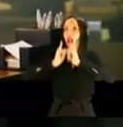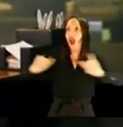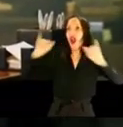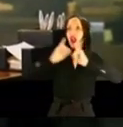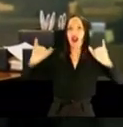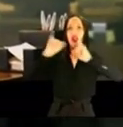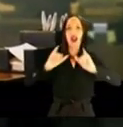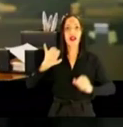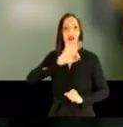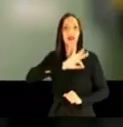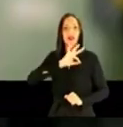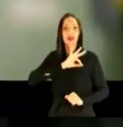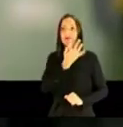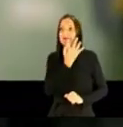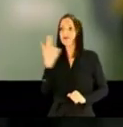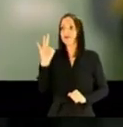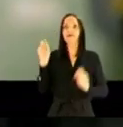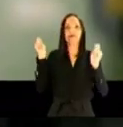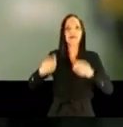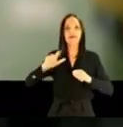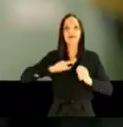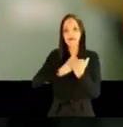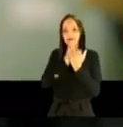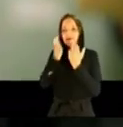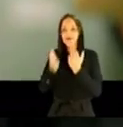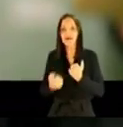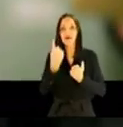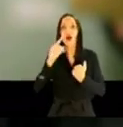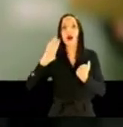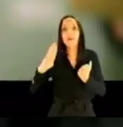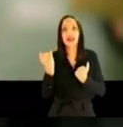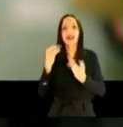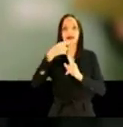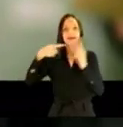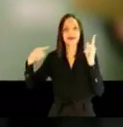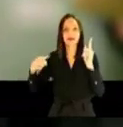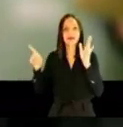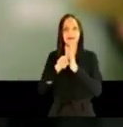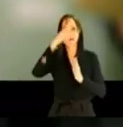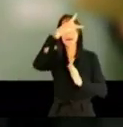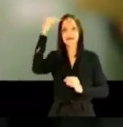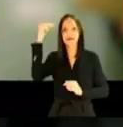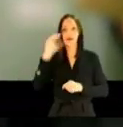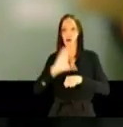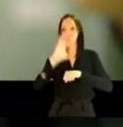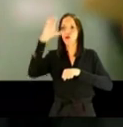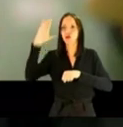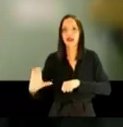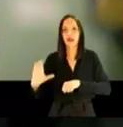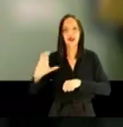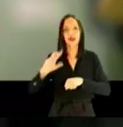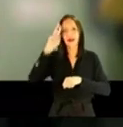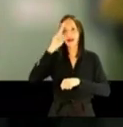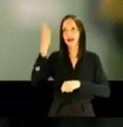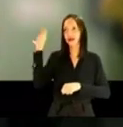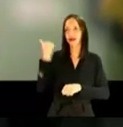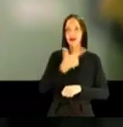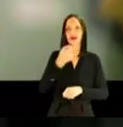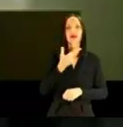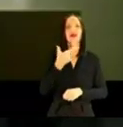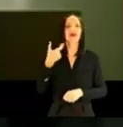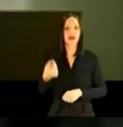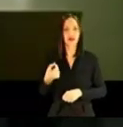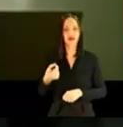dinheiro da máfia das creches. Um escândalo que, segundo a Polícia Federal, pode ter desviado um bilhão e meio de reais dos cofres da